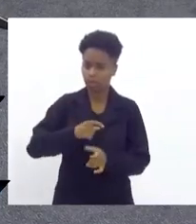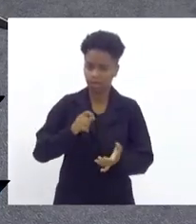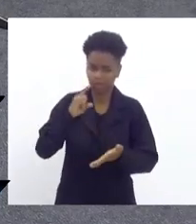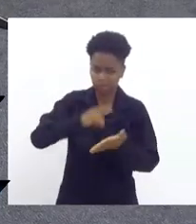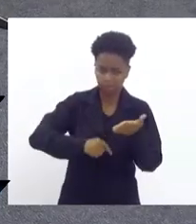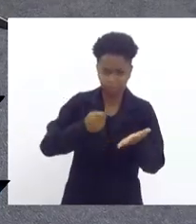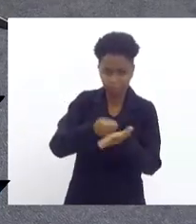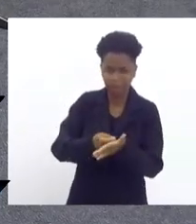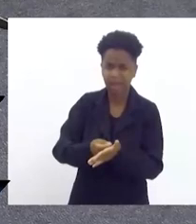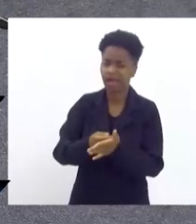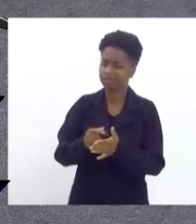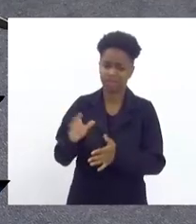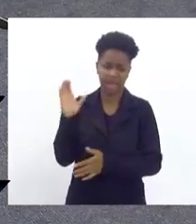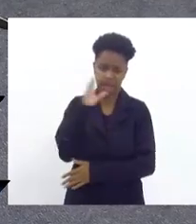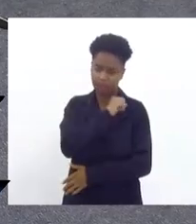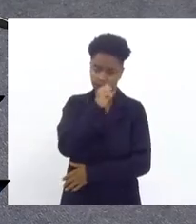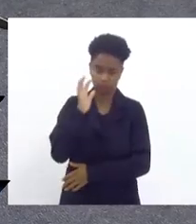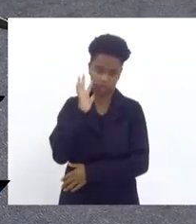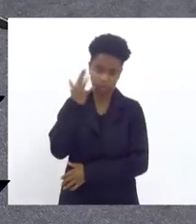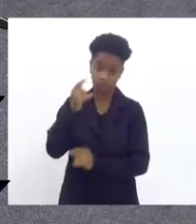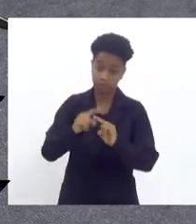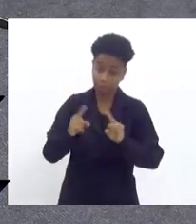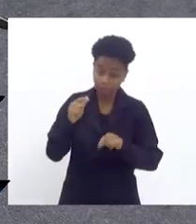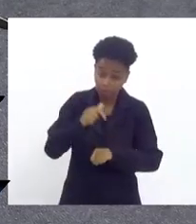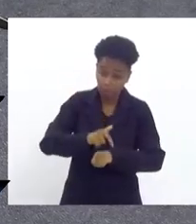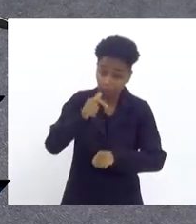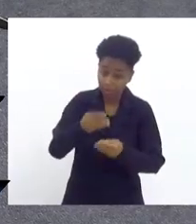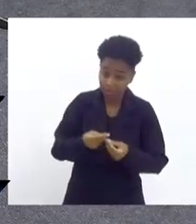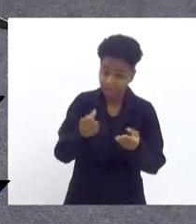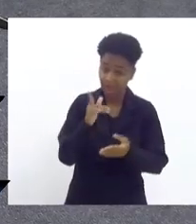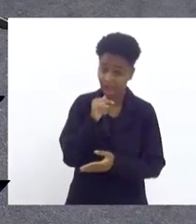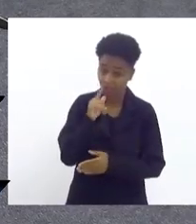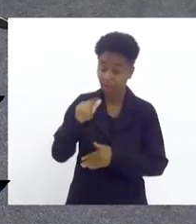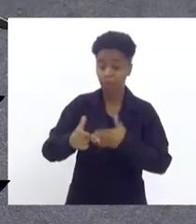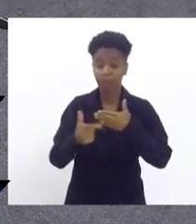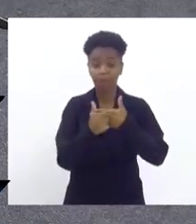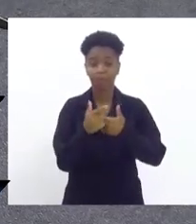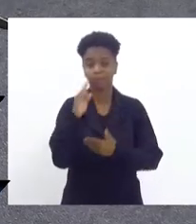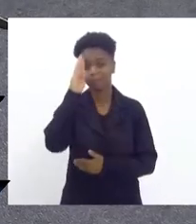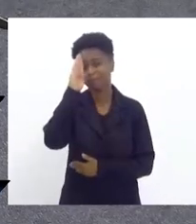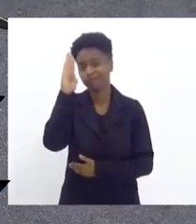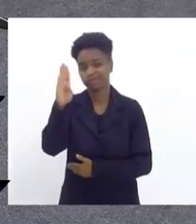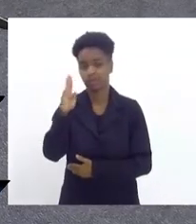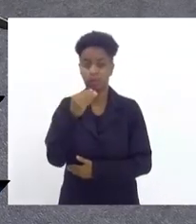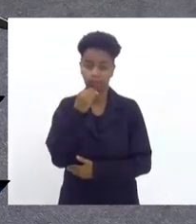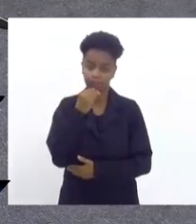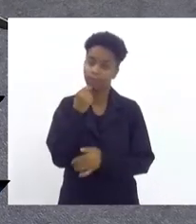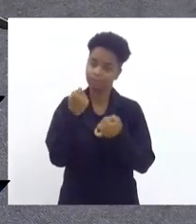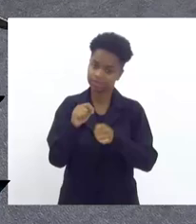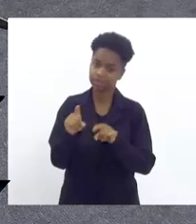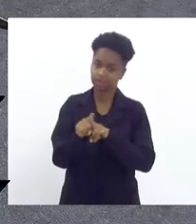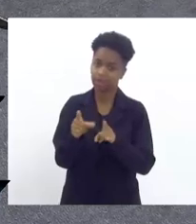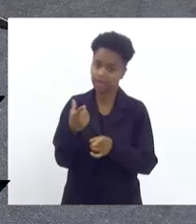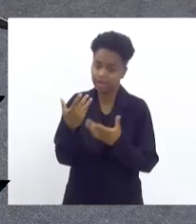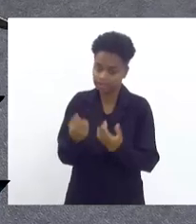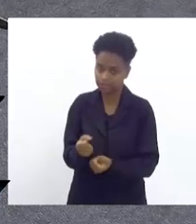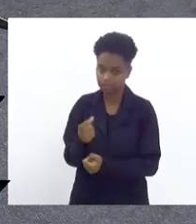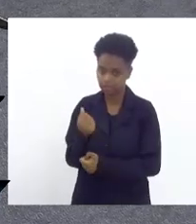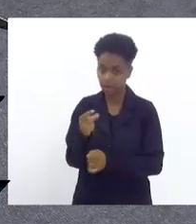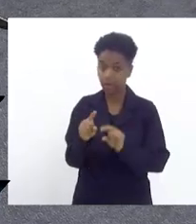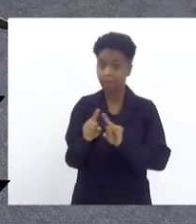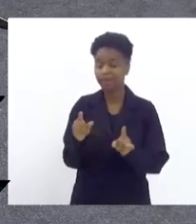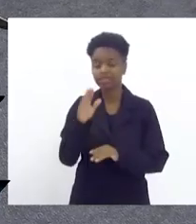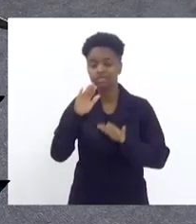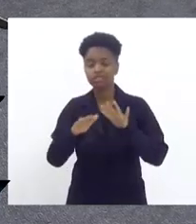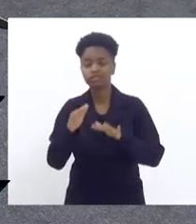botando para cortar fazer acontecer mas na hora de abastecer que é o papel principal deles lógico que eles também tem que arrecadar mas eles